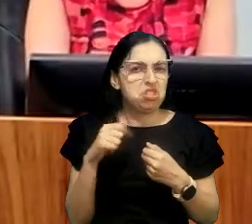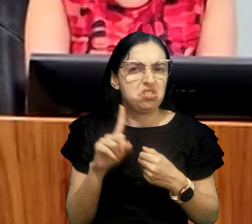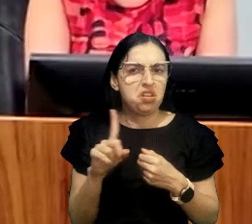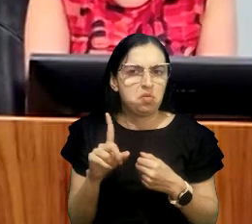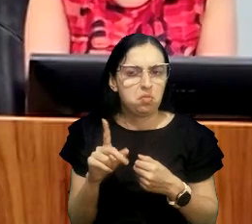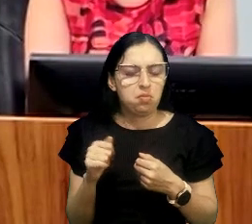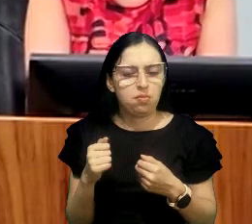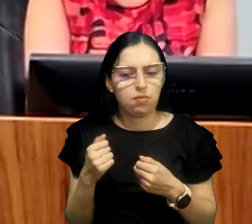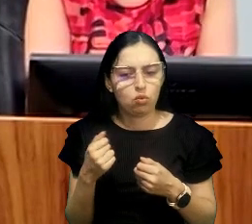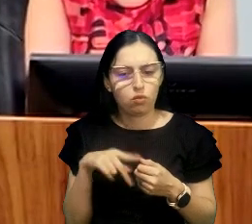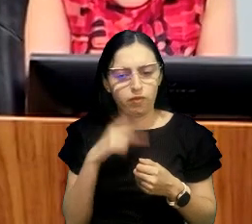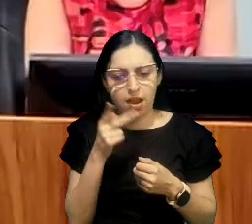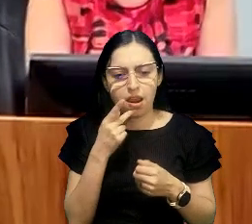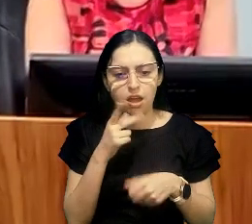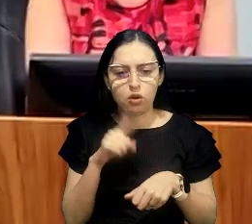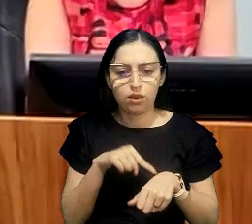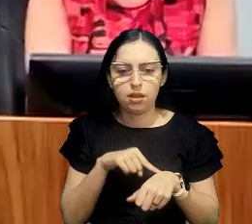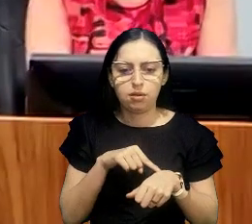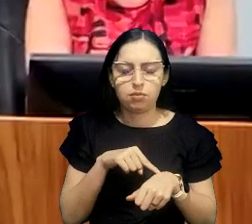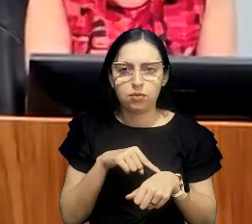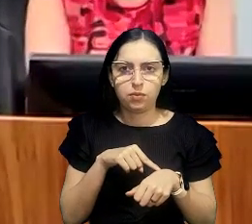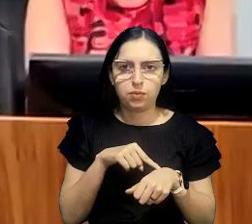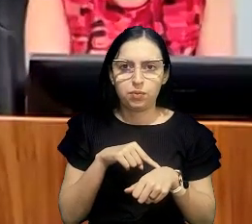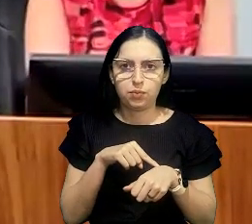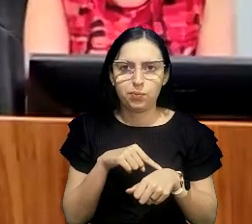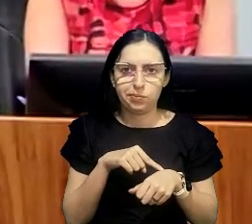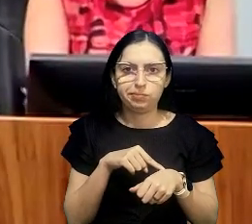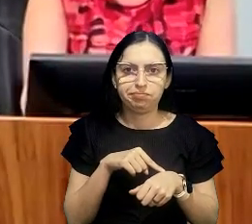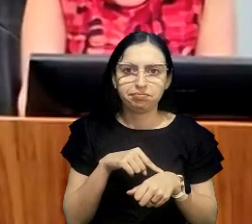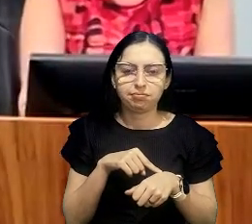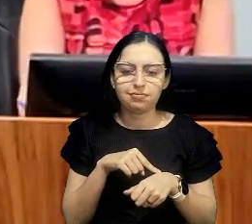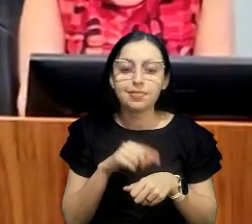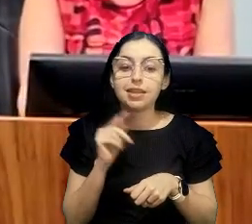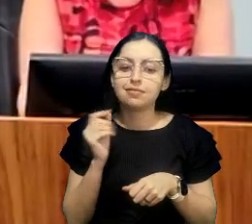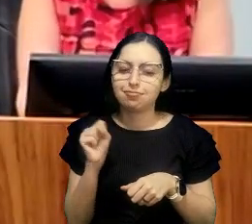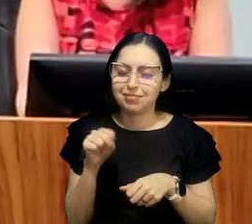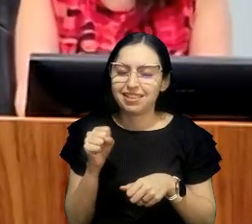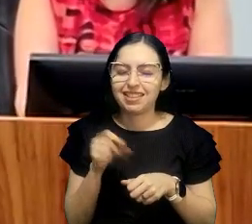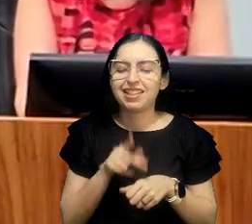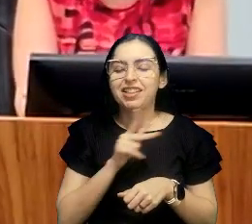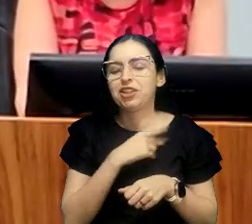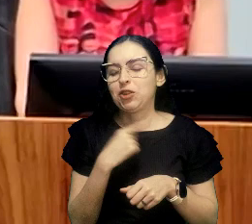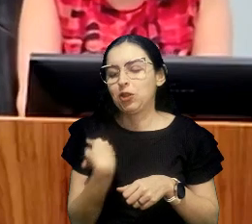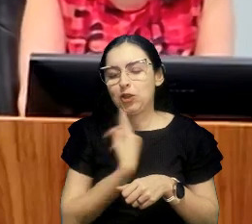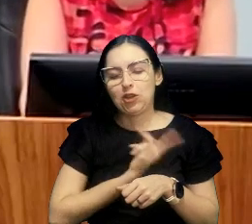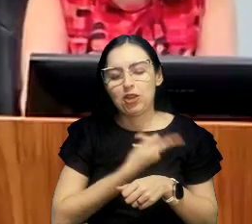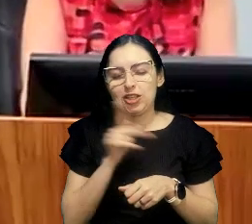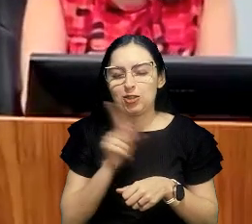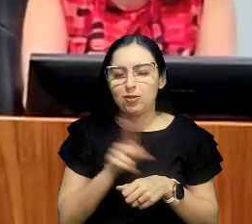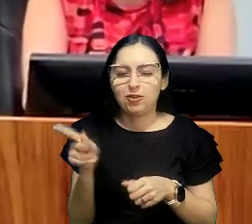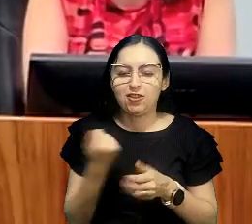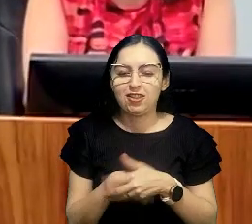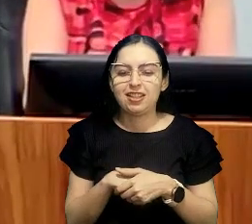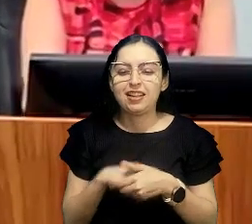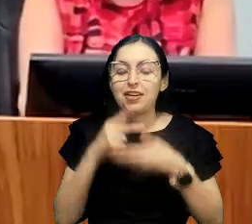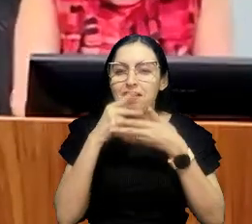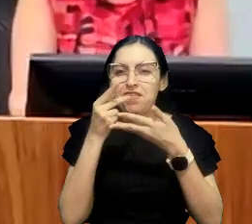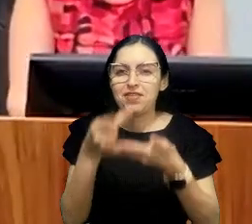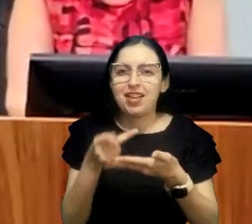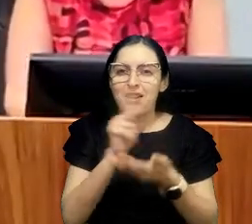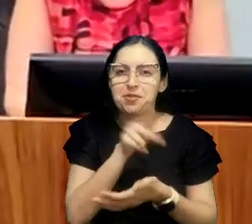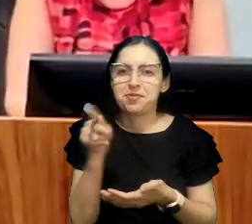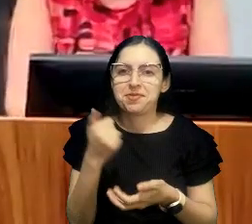Avisar o tempo? Não. por favor. Gente como professora... Ah, então professora tá com a palavra.